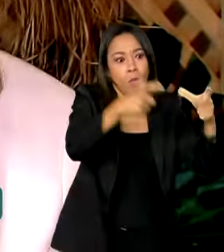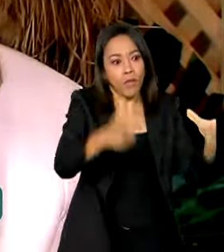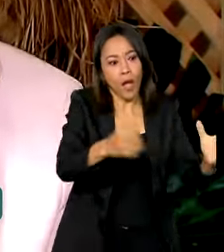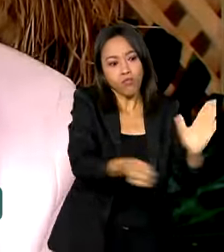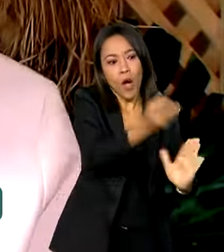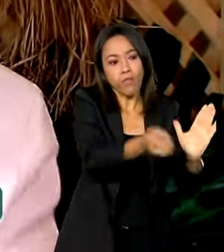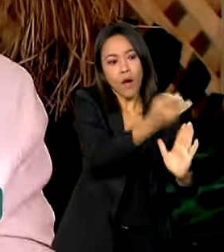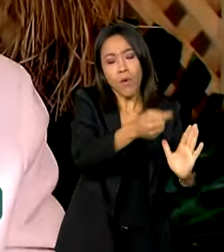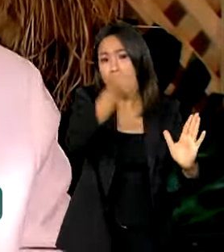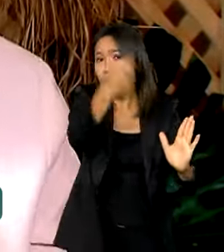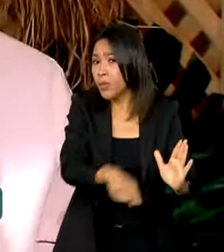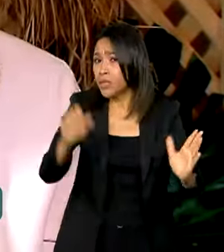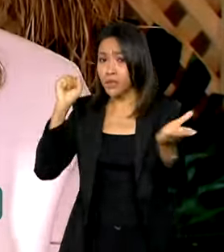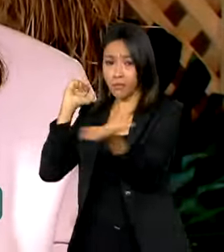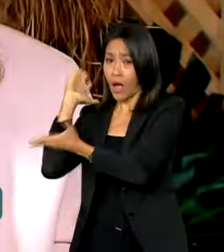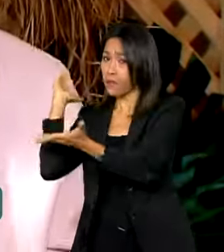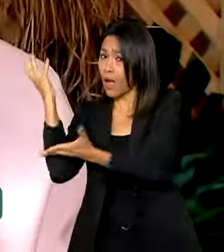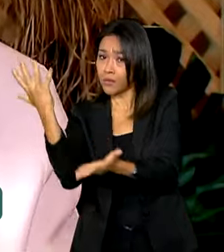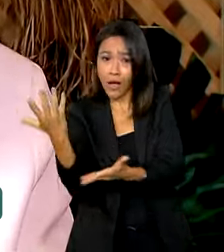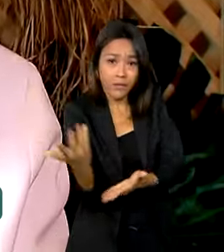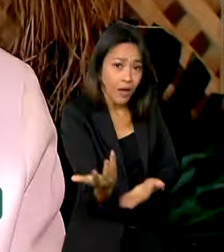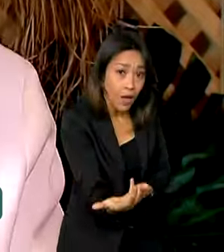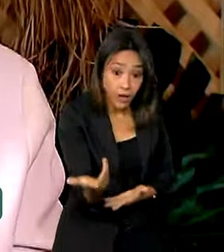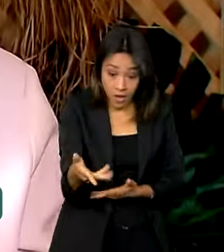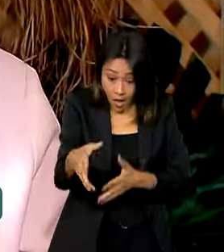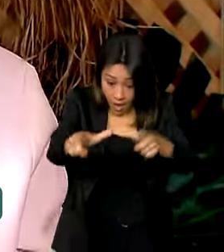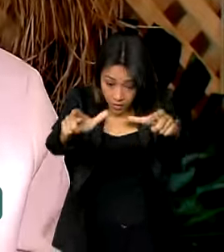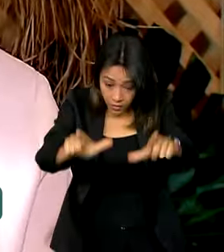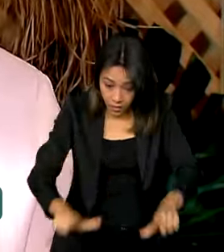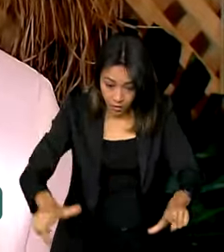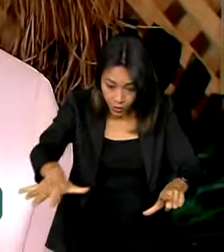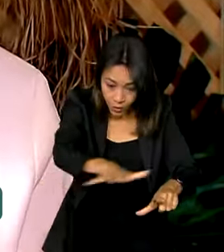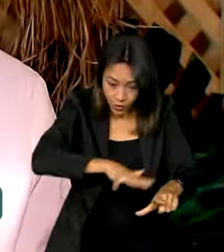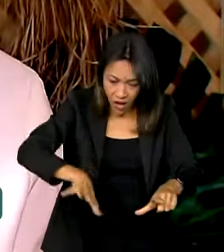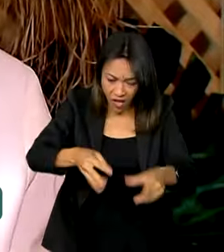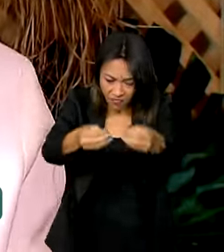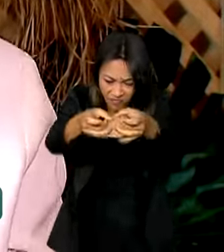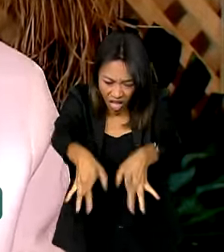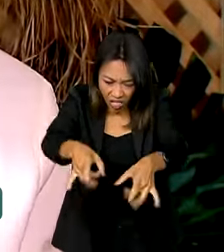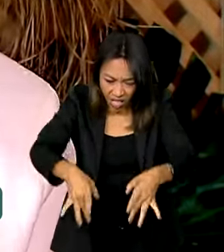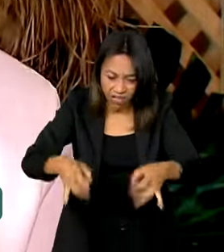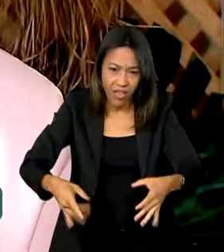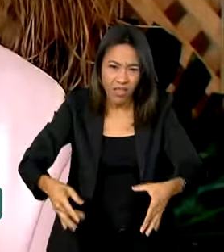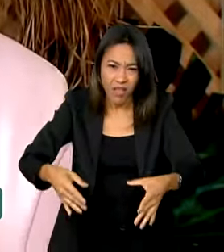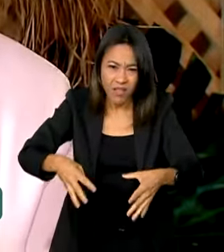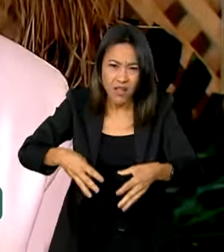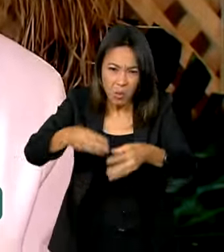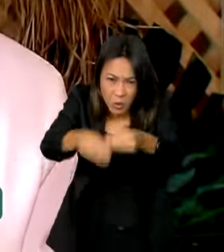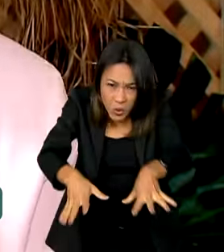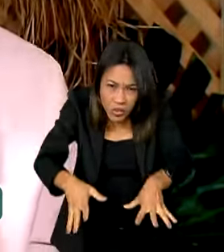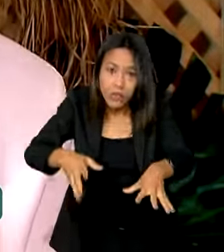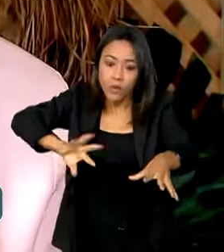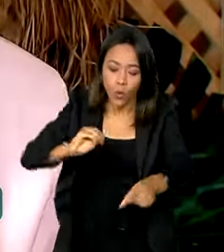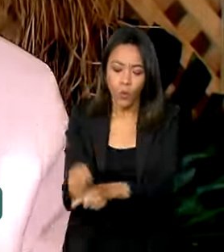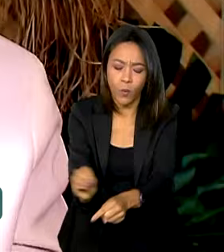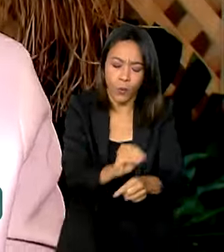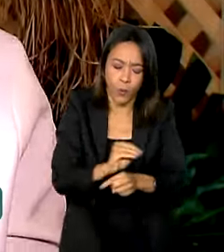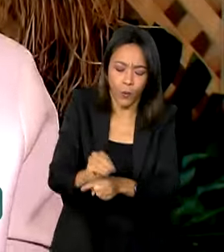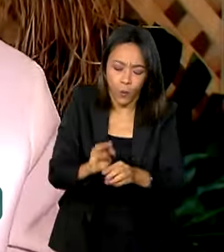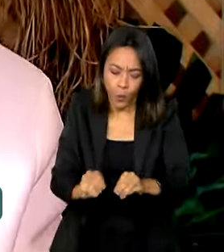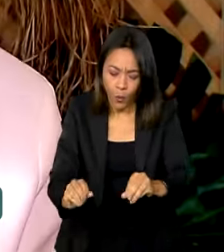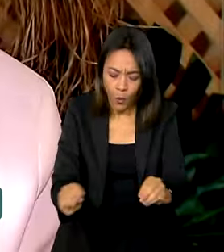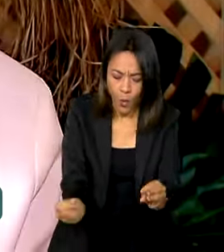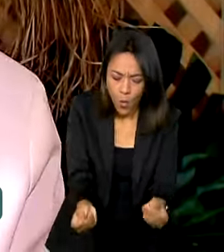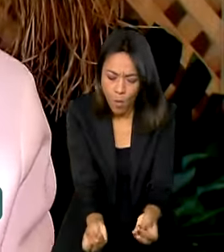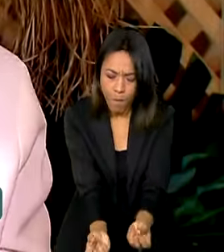sem expansão de área. Aproveitando as áreas que estão degradadas hoje. Então, isso permite a gente mostrar como a gente